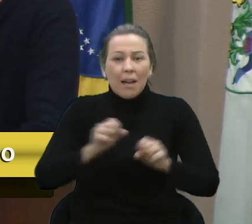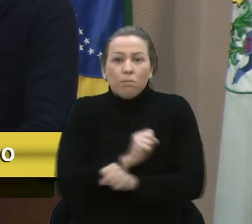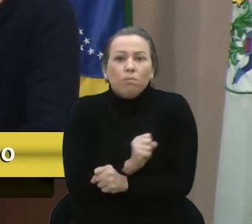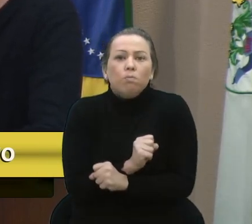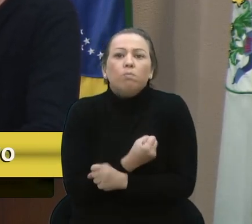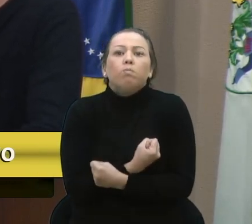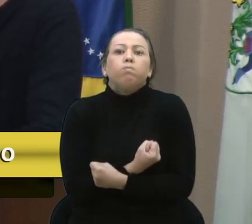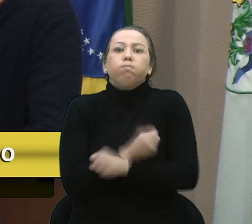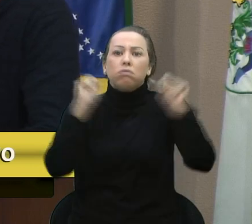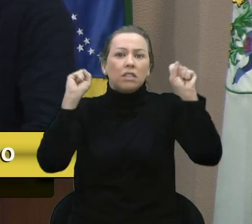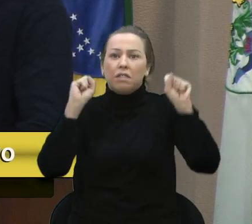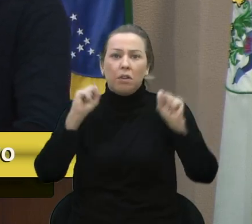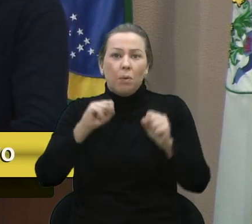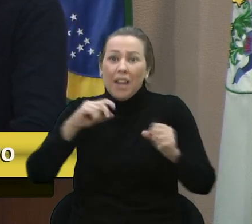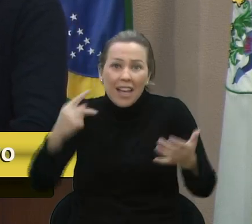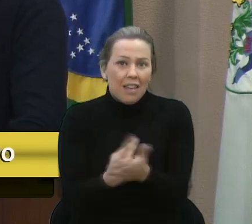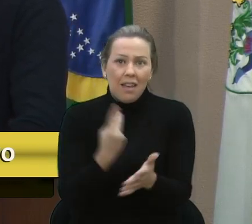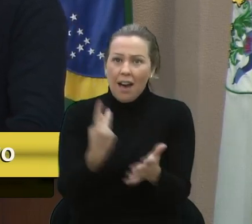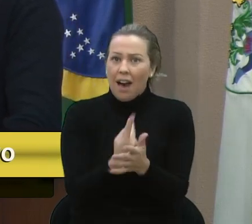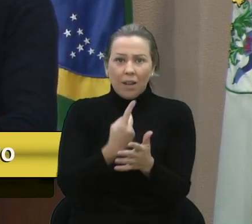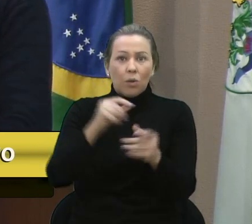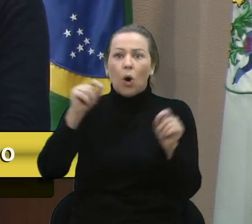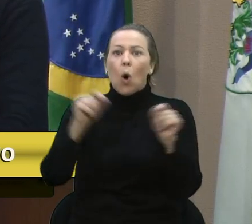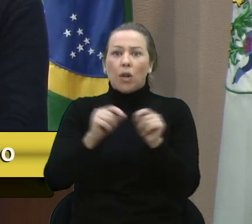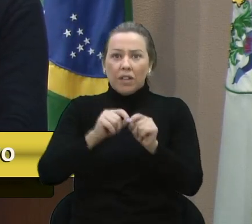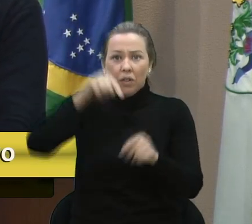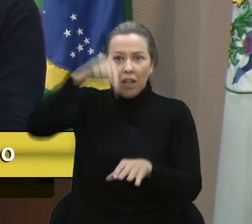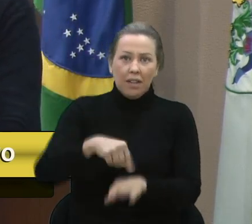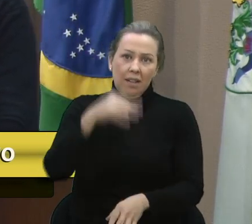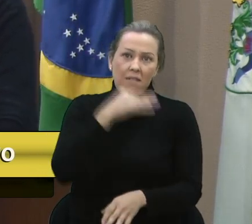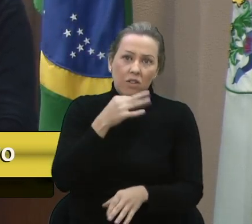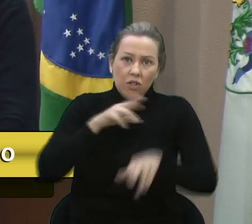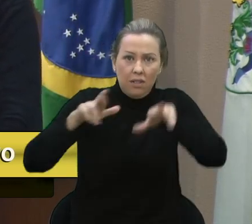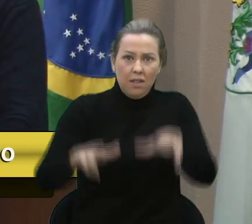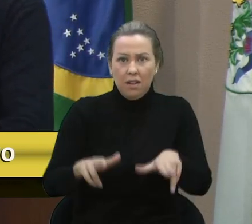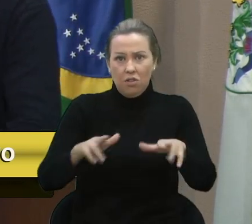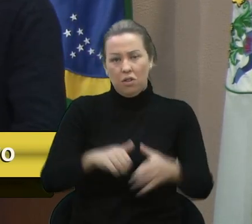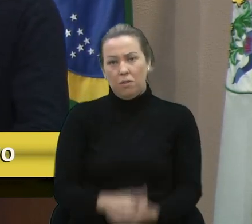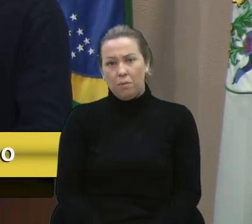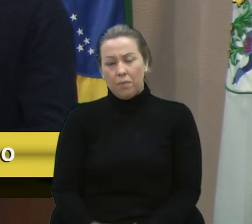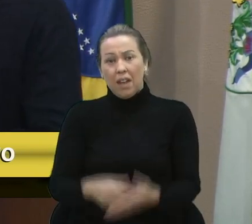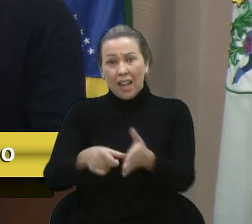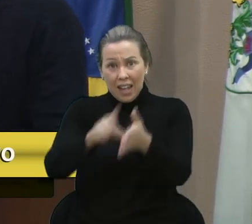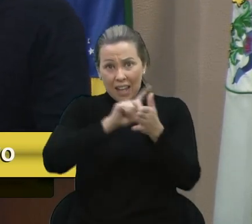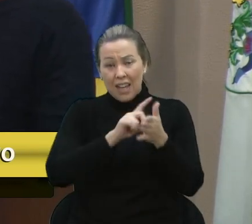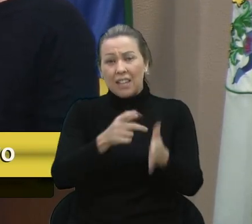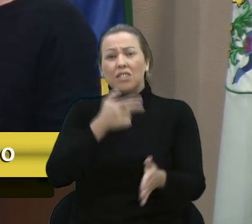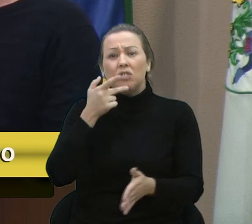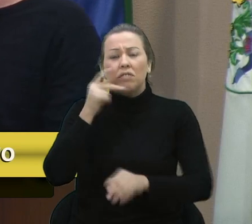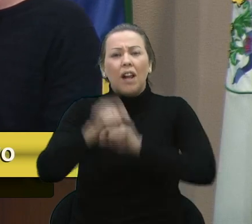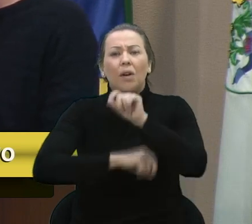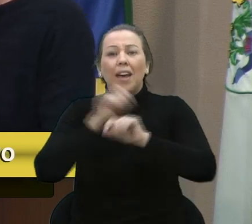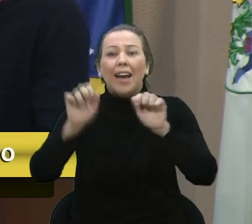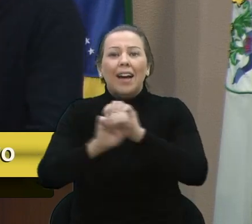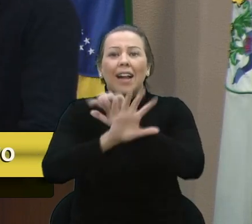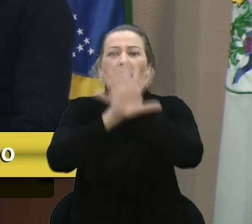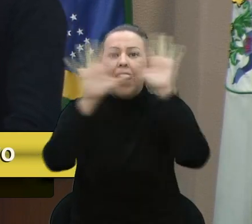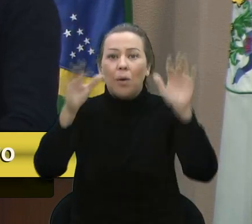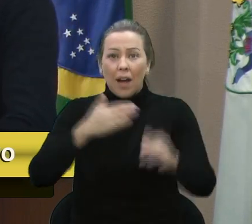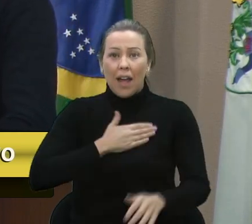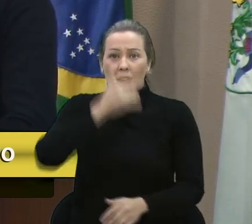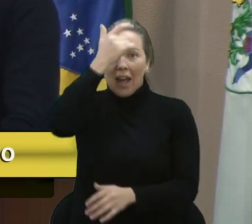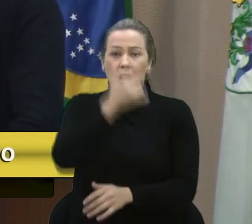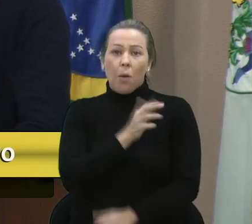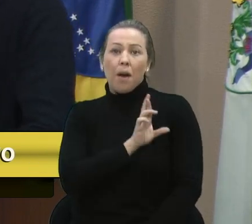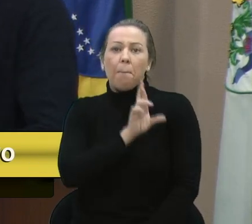irregular o que está sendo feito em nossa cidade e na nossa região. E, antes de falar isso, é bom deixar claro que eu estou aqui a